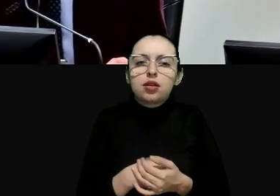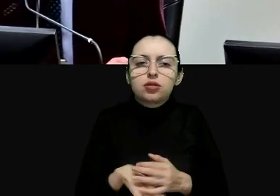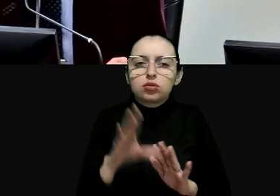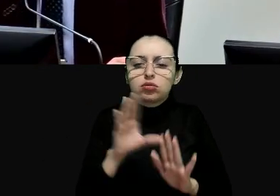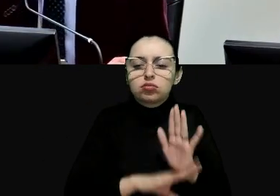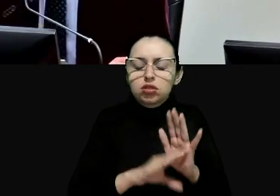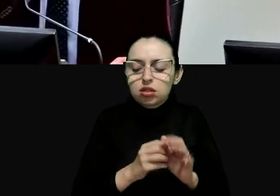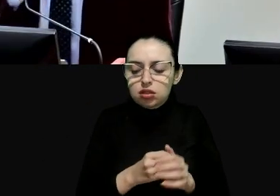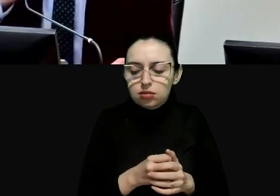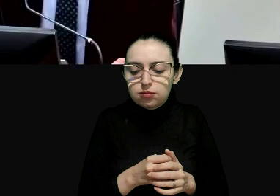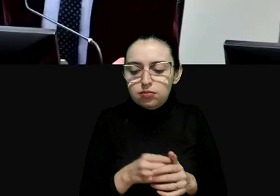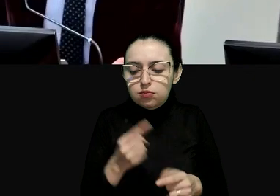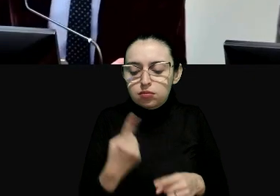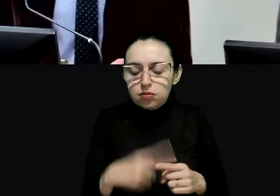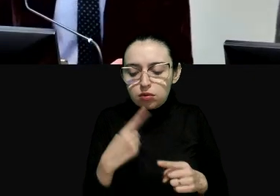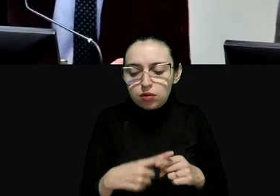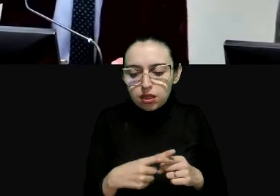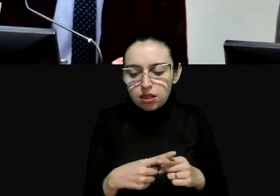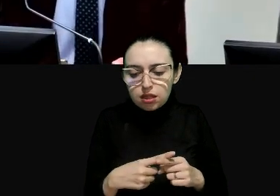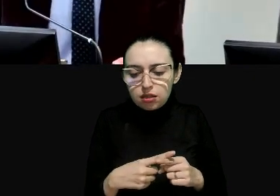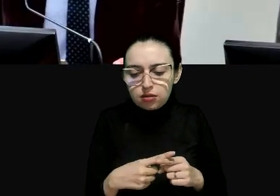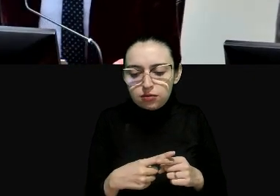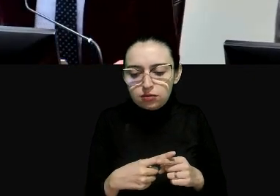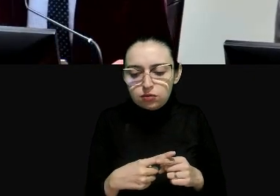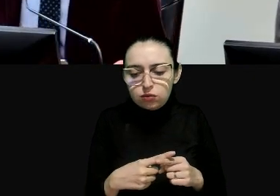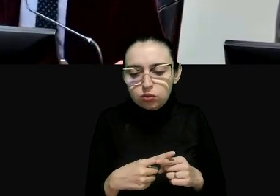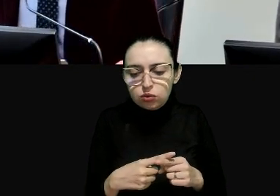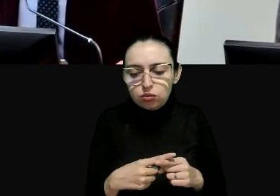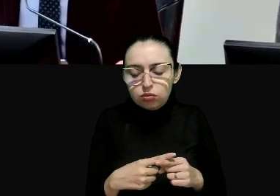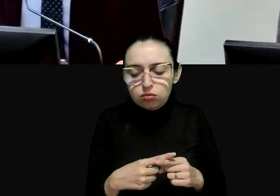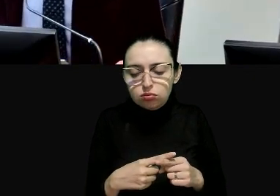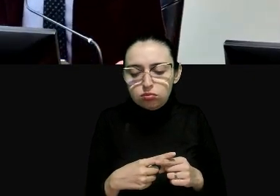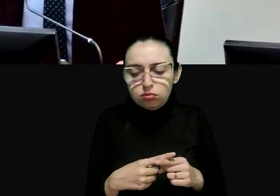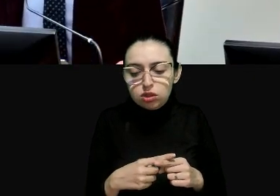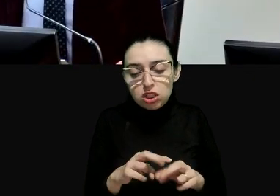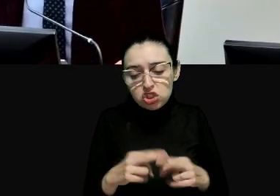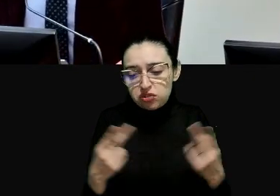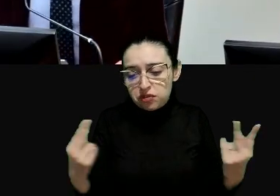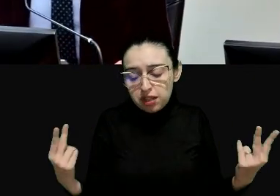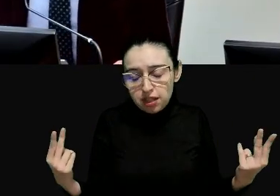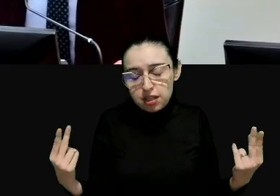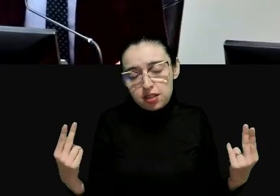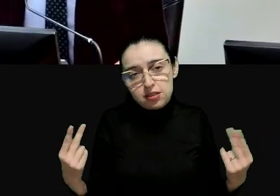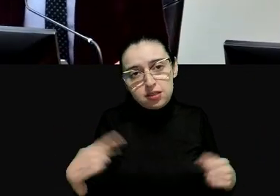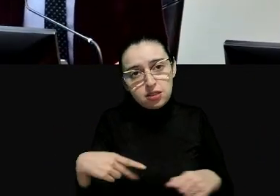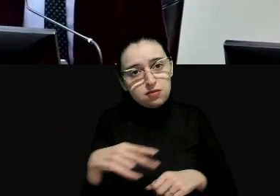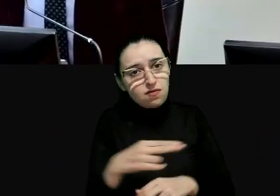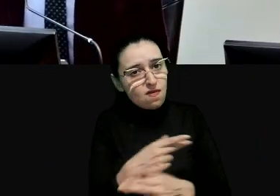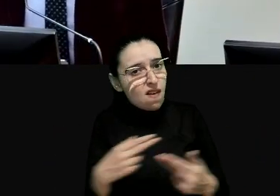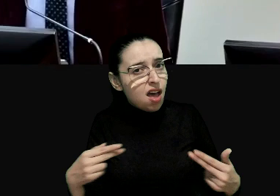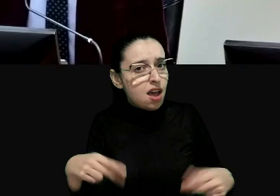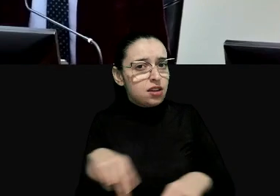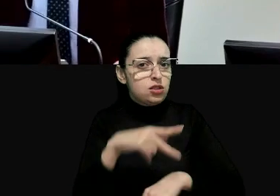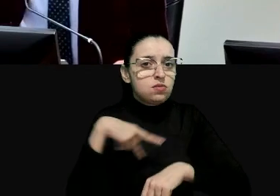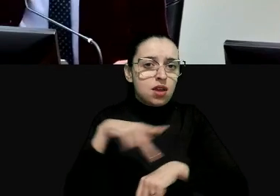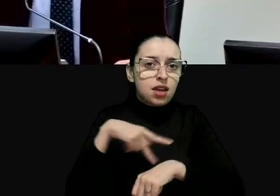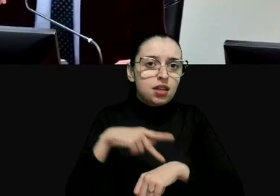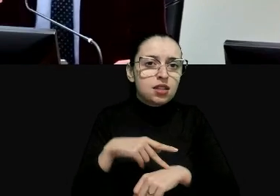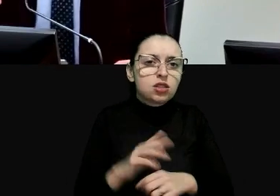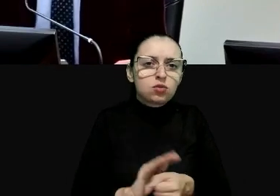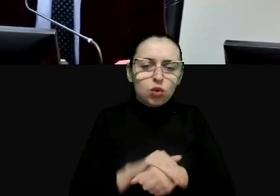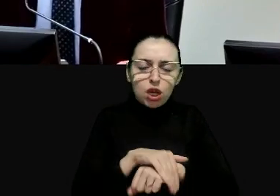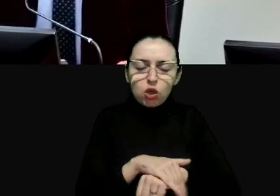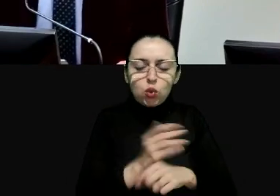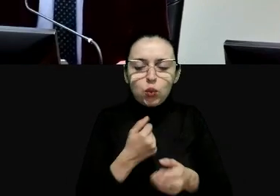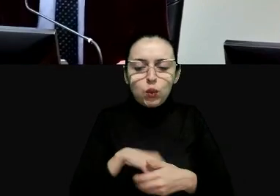comum e isso é porque há muitas diferenças entre os vários países no bolo esta